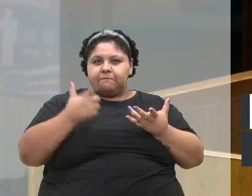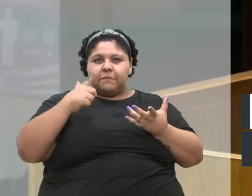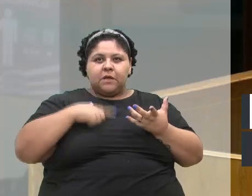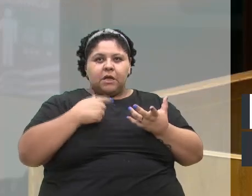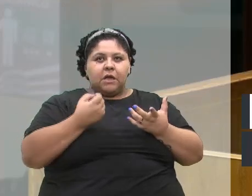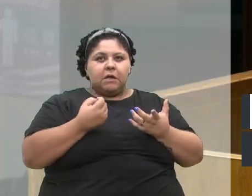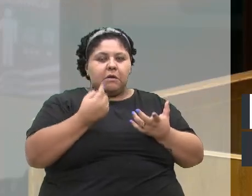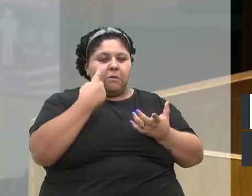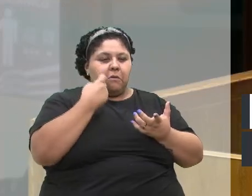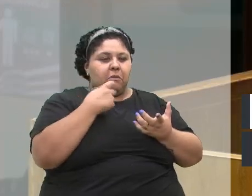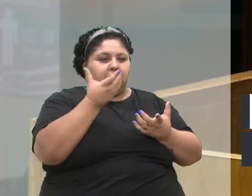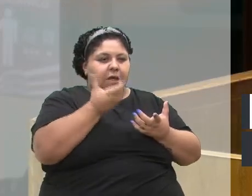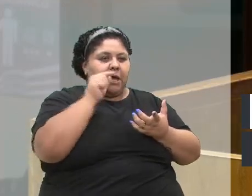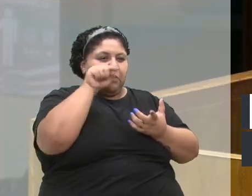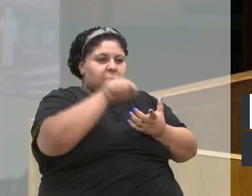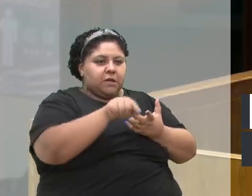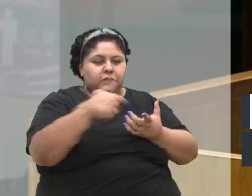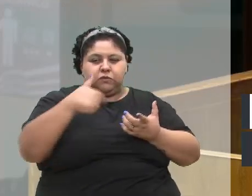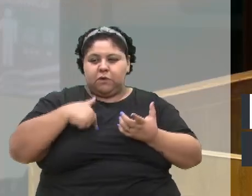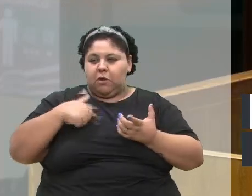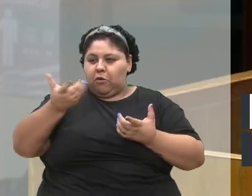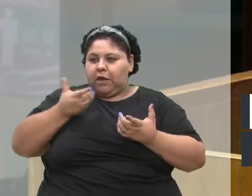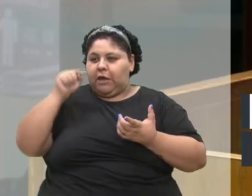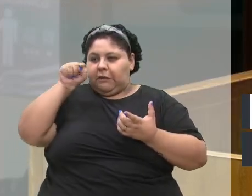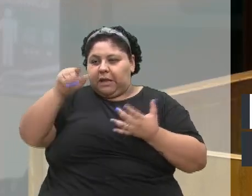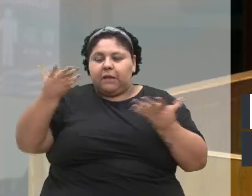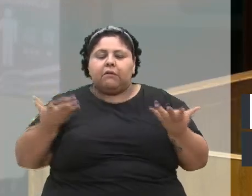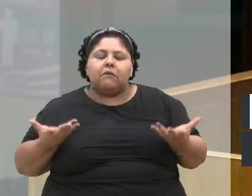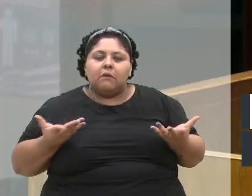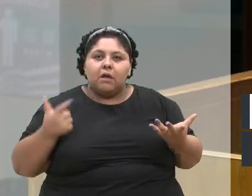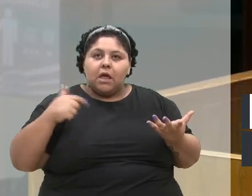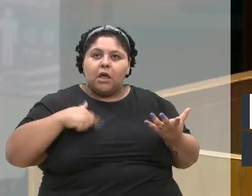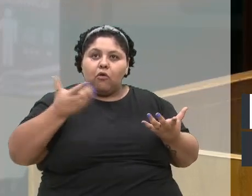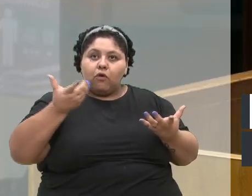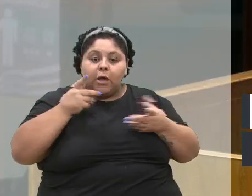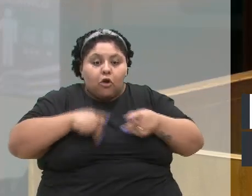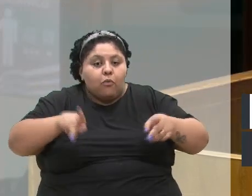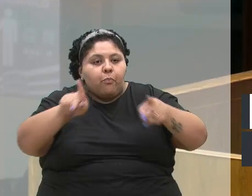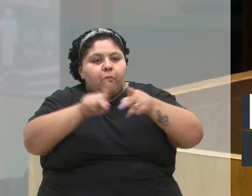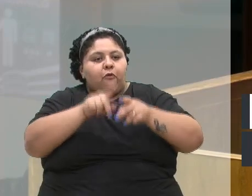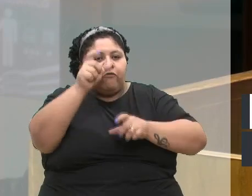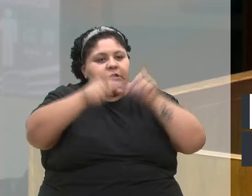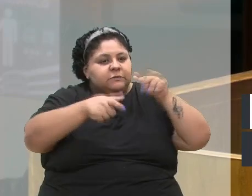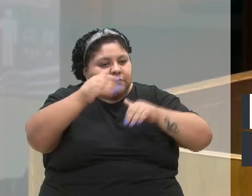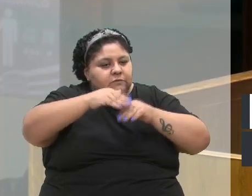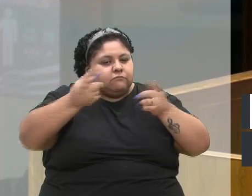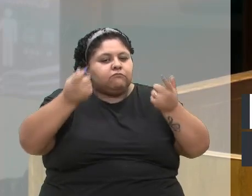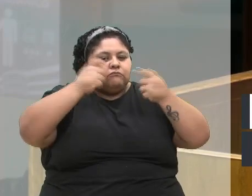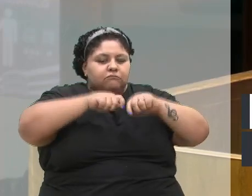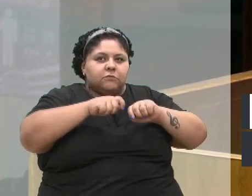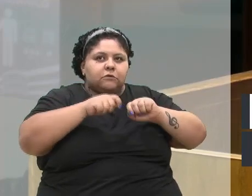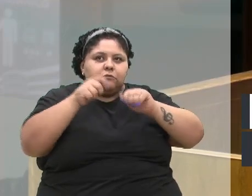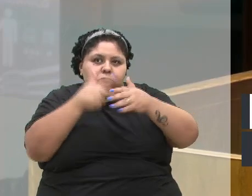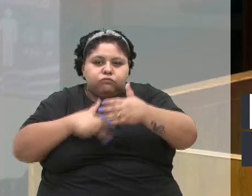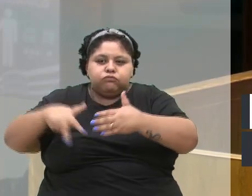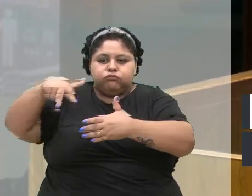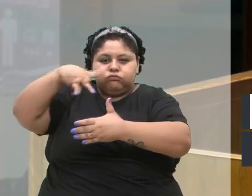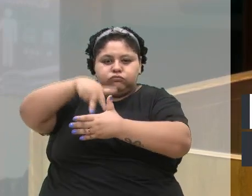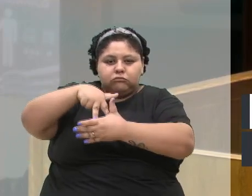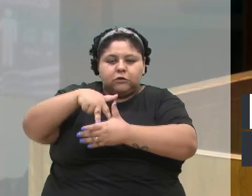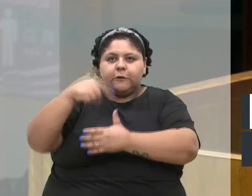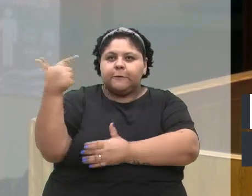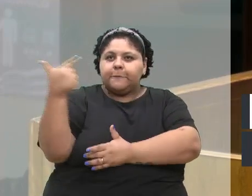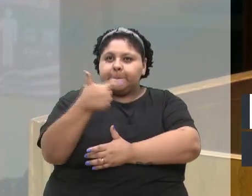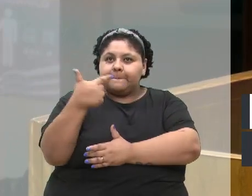com isso, ou me interessa com aquilo, mas eu me interessa com o povo, com aqueles que mais precisa, foram à tribuna as duas alas